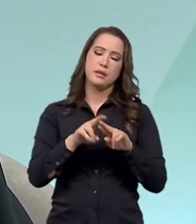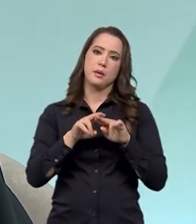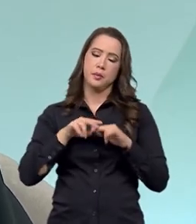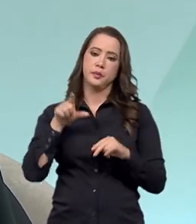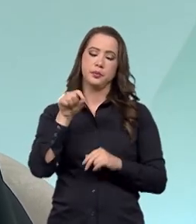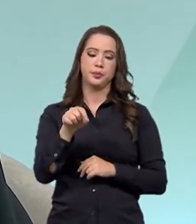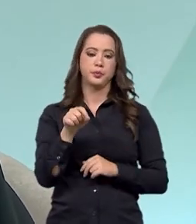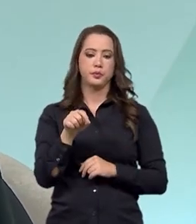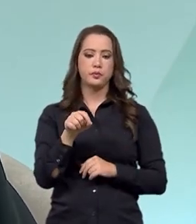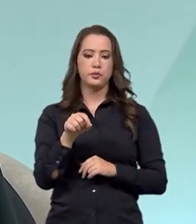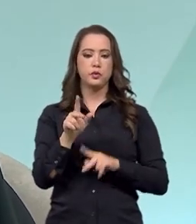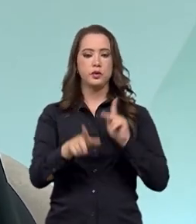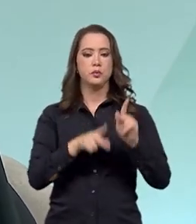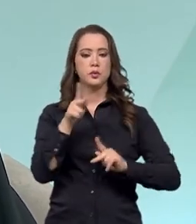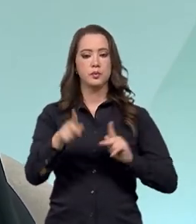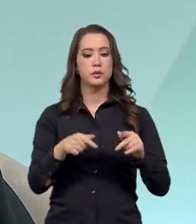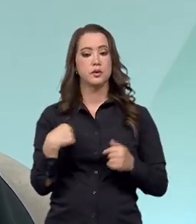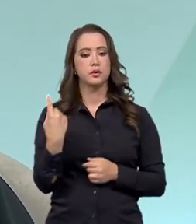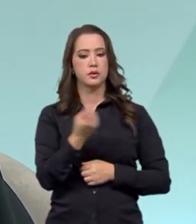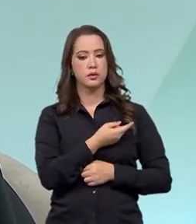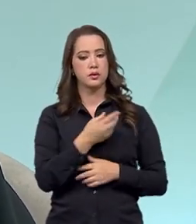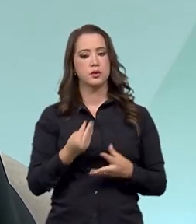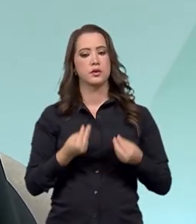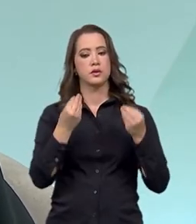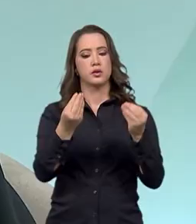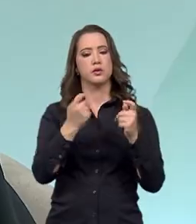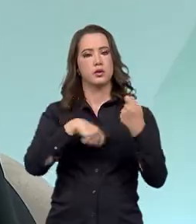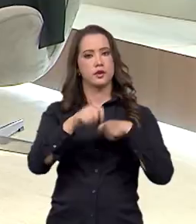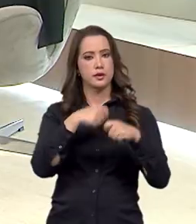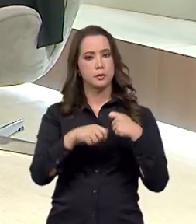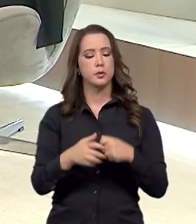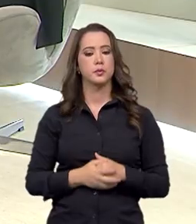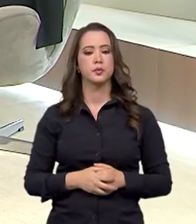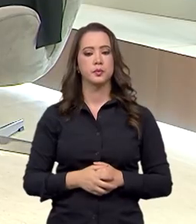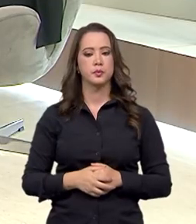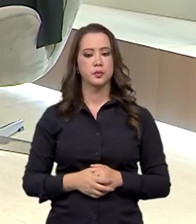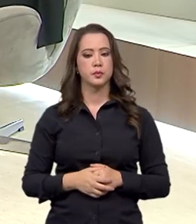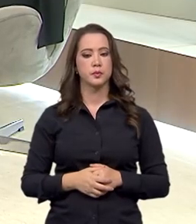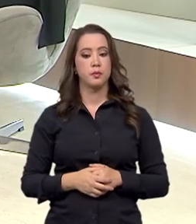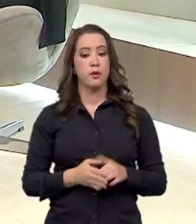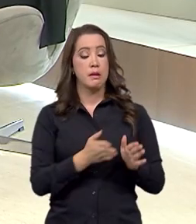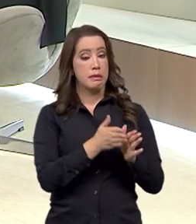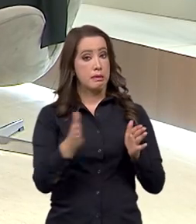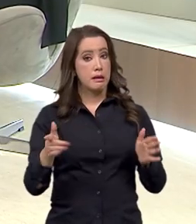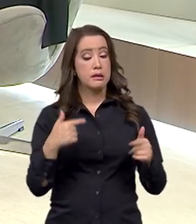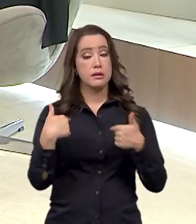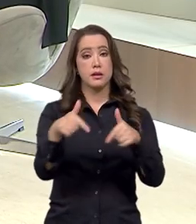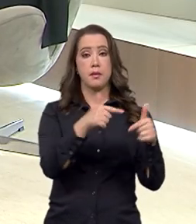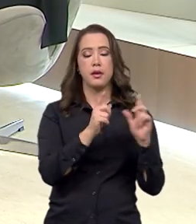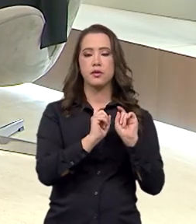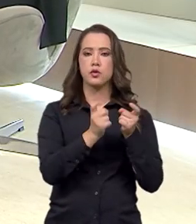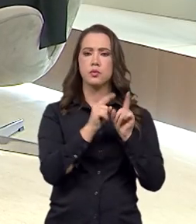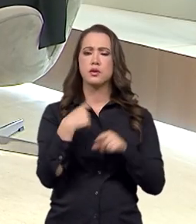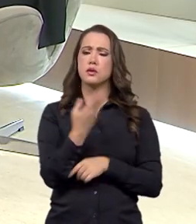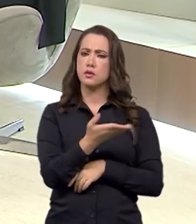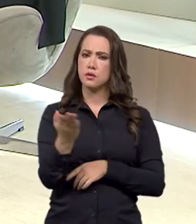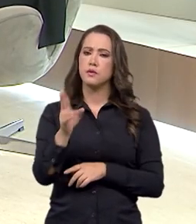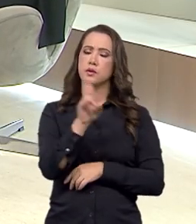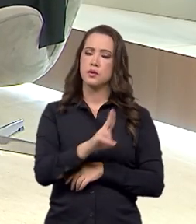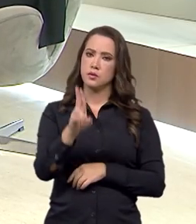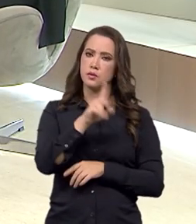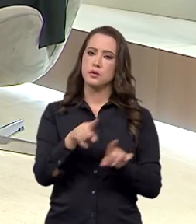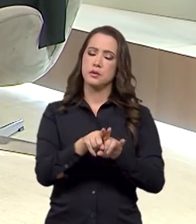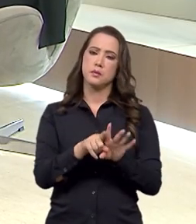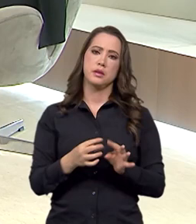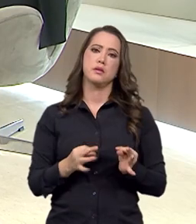do público, né? E aí, gente vai trazendo essas economias. E nesse trabalho de gestão também, vocês estão se utilizando da